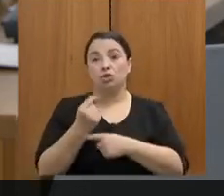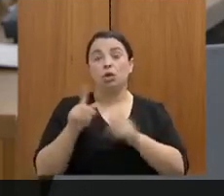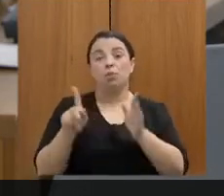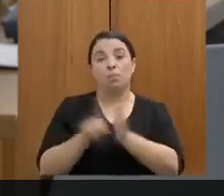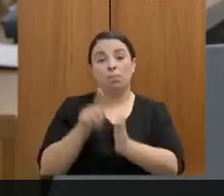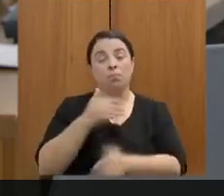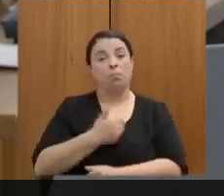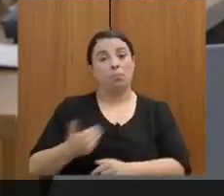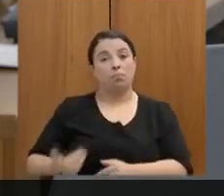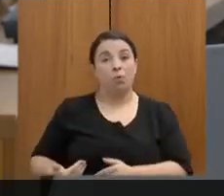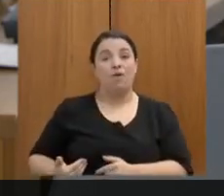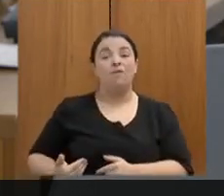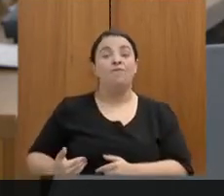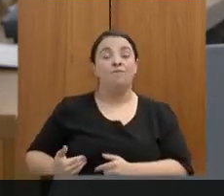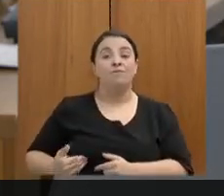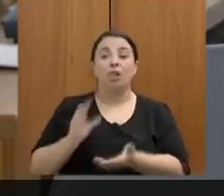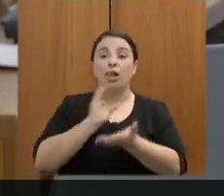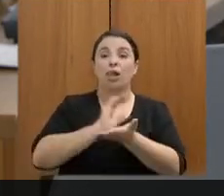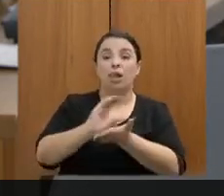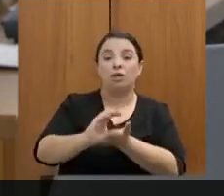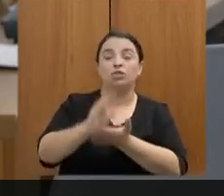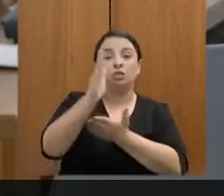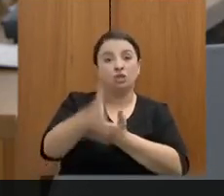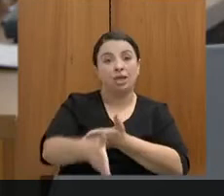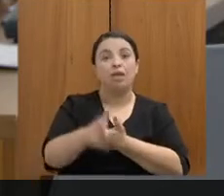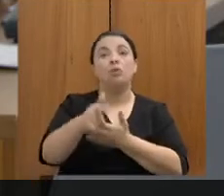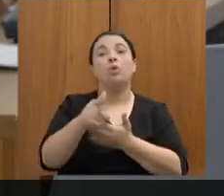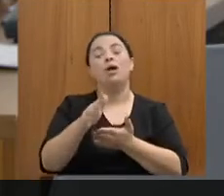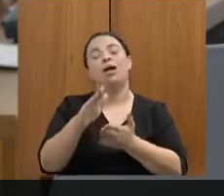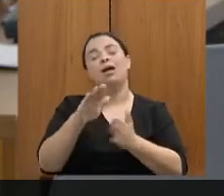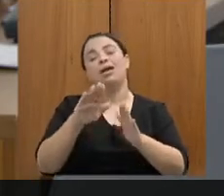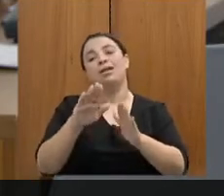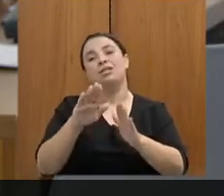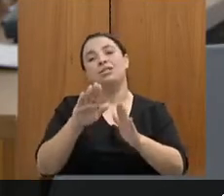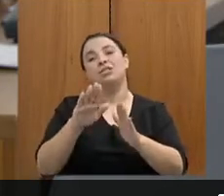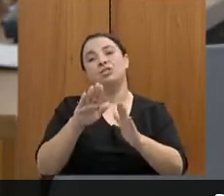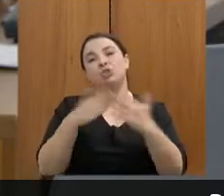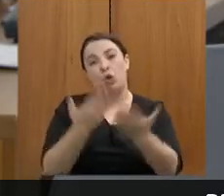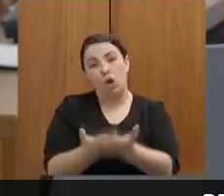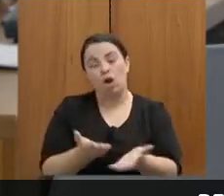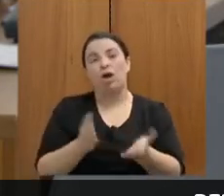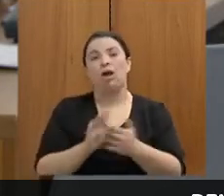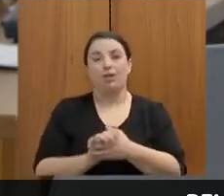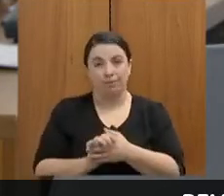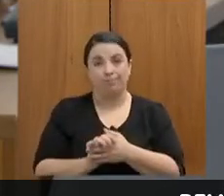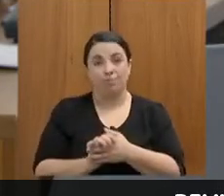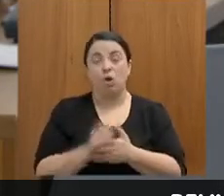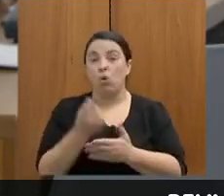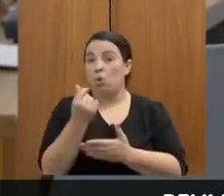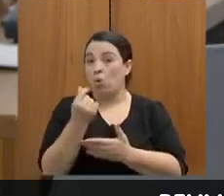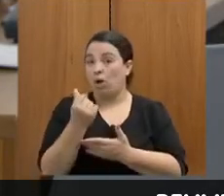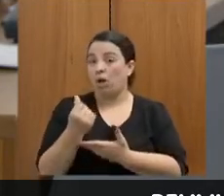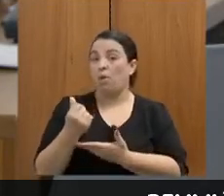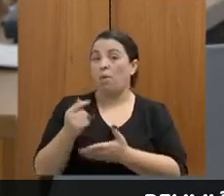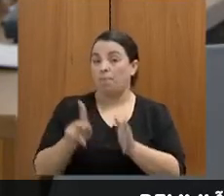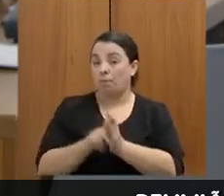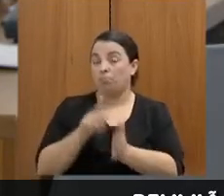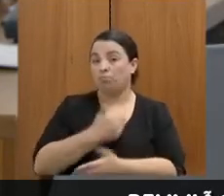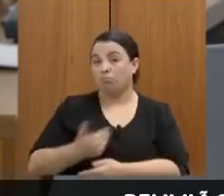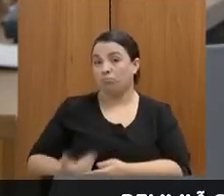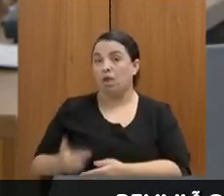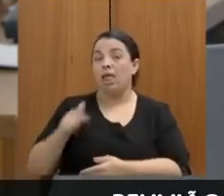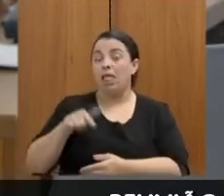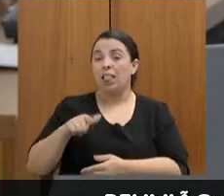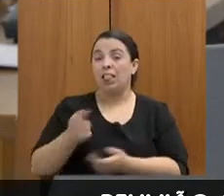para a escola, a gente precisa que o recurso público permita que a gente faça as reformas importantes para que a rede